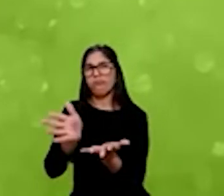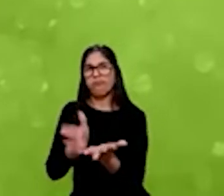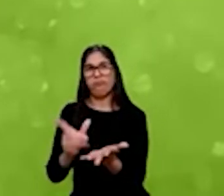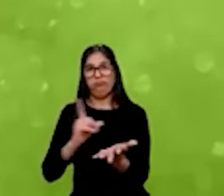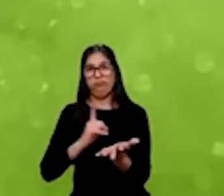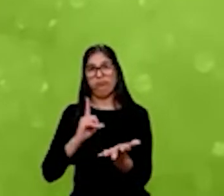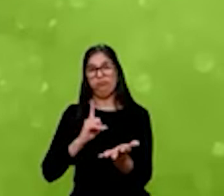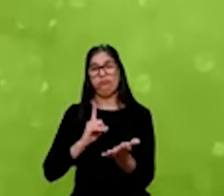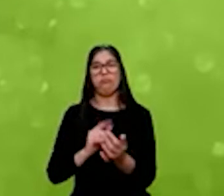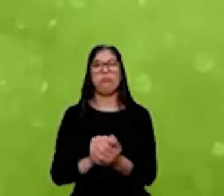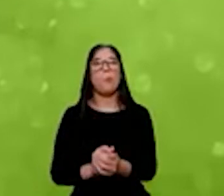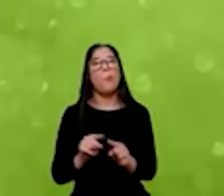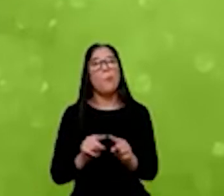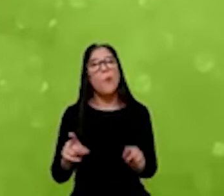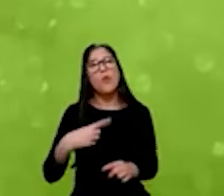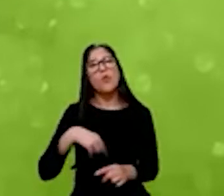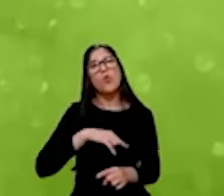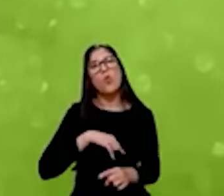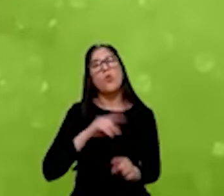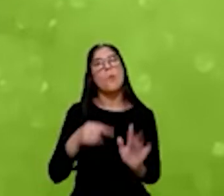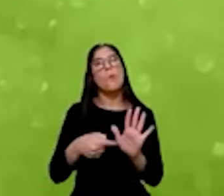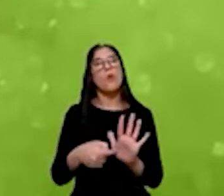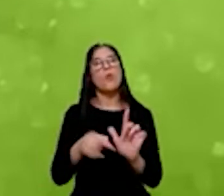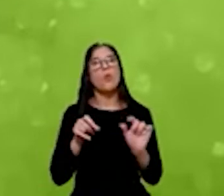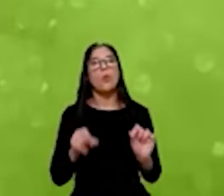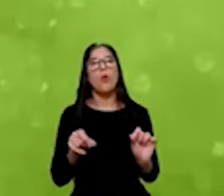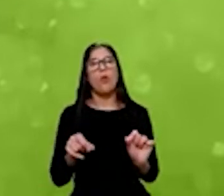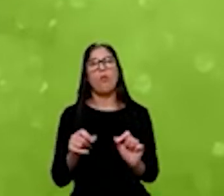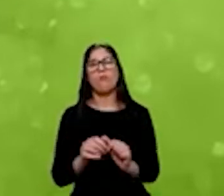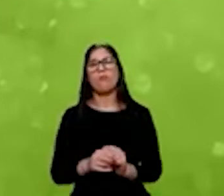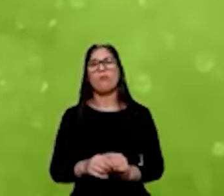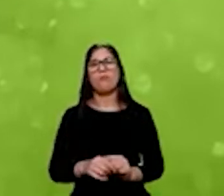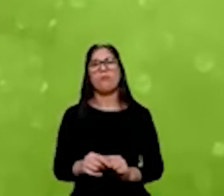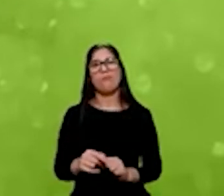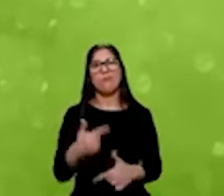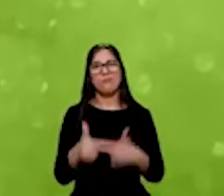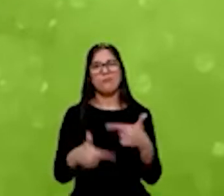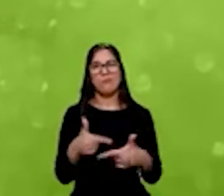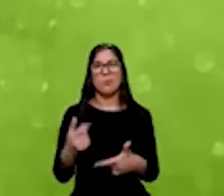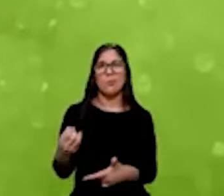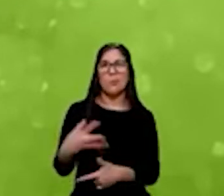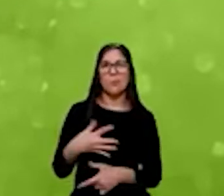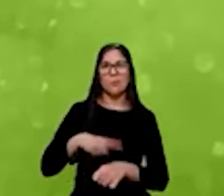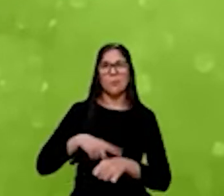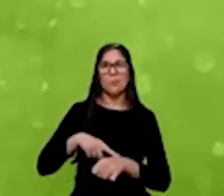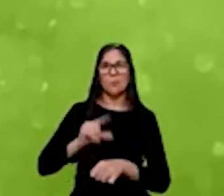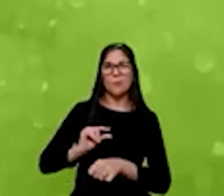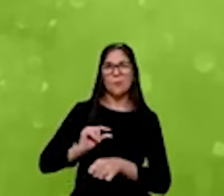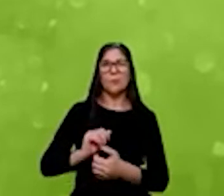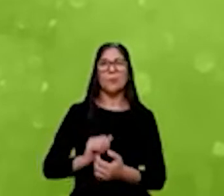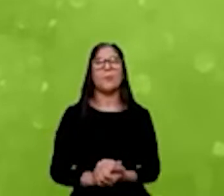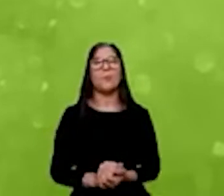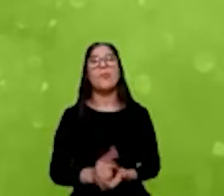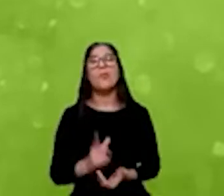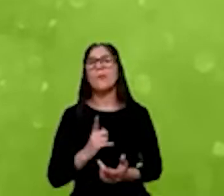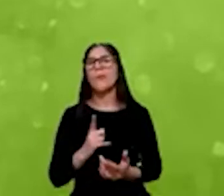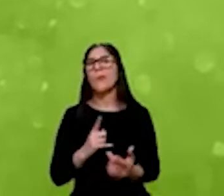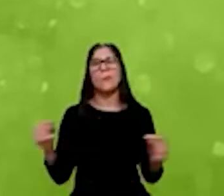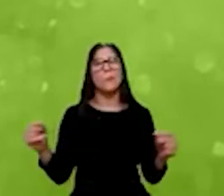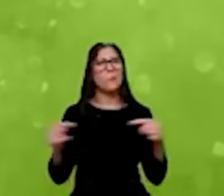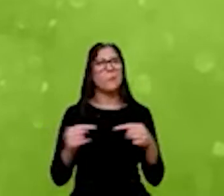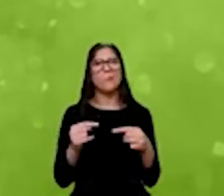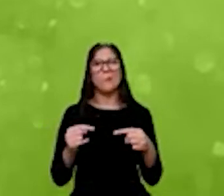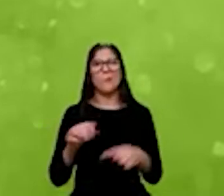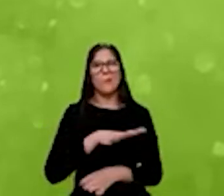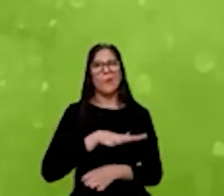destaca aqui o nosso trabalho mais recente que tem tudo a ver com o empreendedorismo